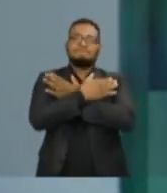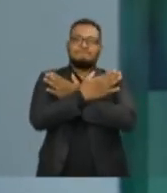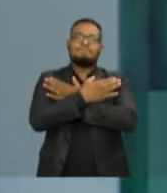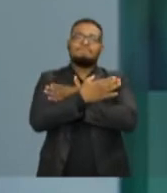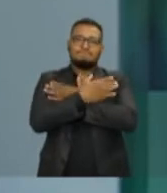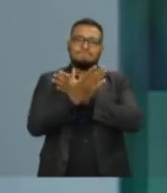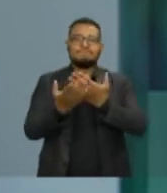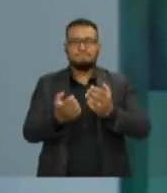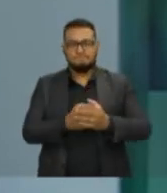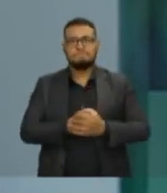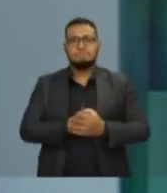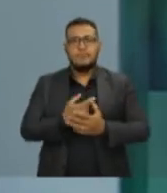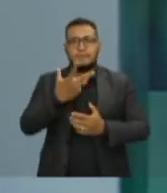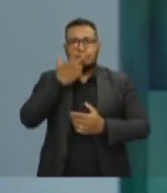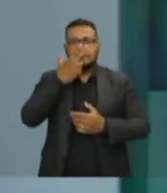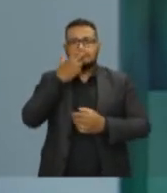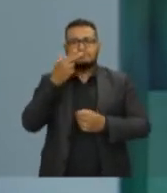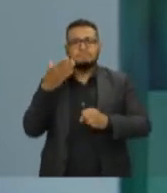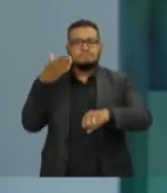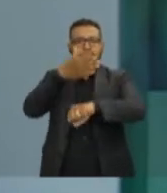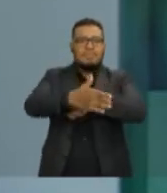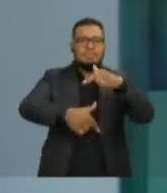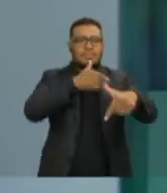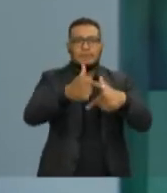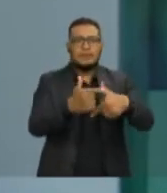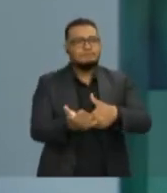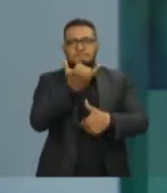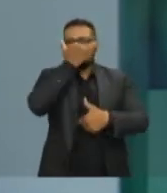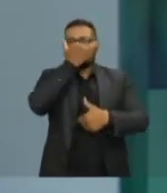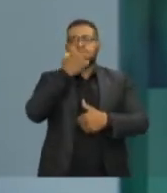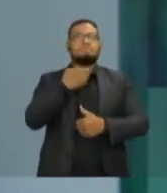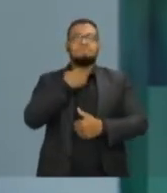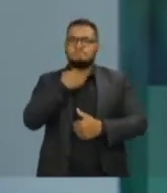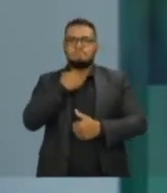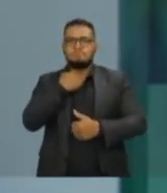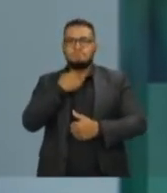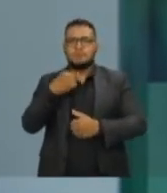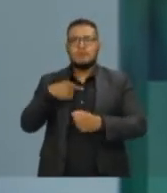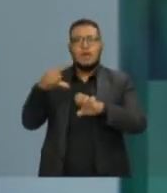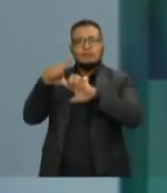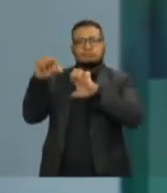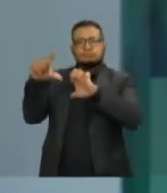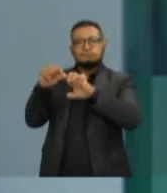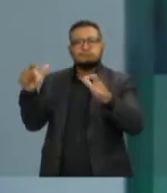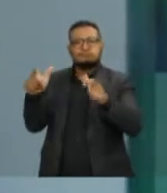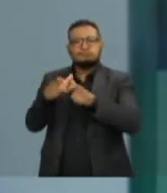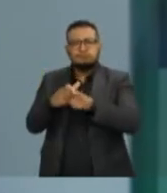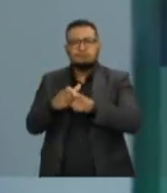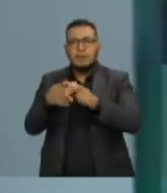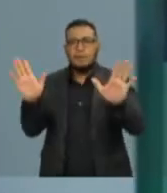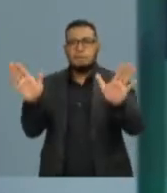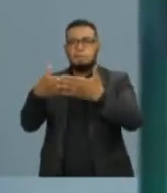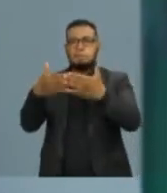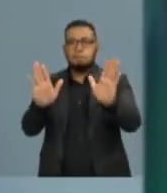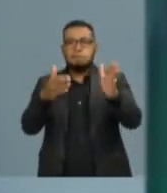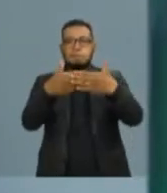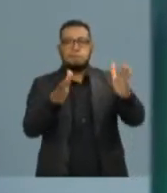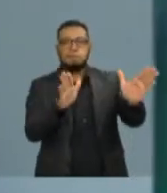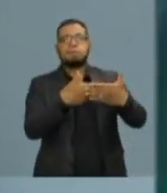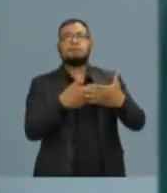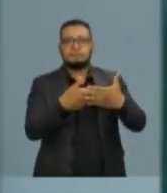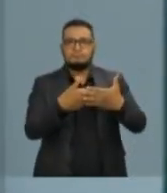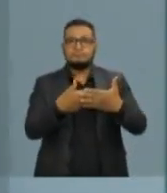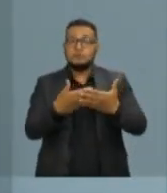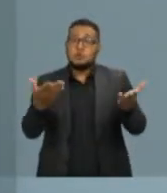Ficaram sem oportunidade de trabalho. Microempreendedores fecharam seu comércio, fecharam sua fonte de renda. E hoje